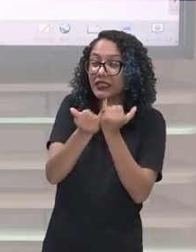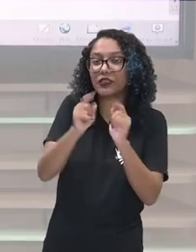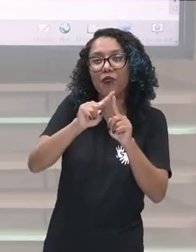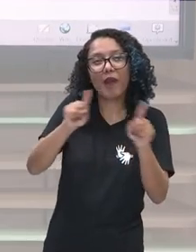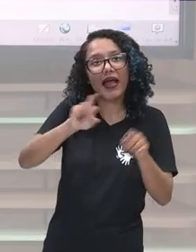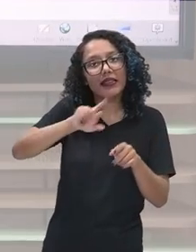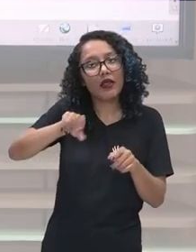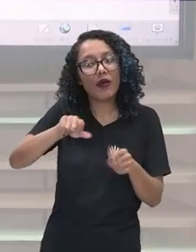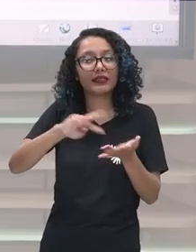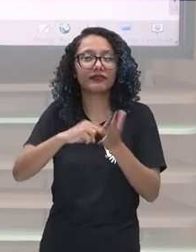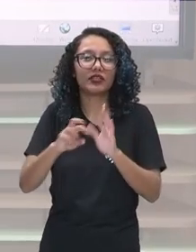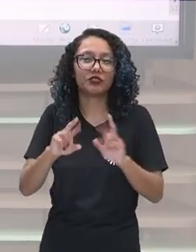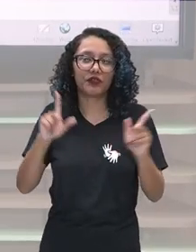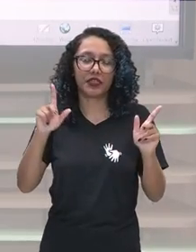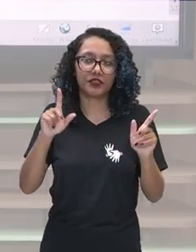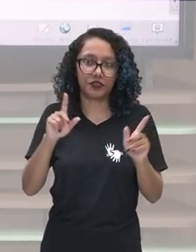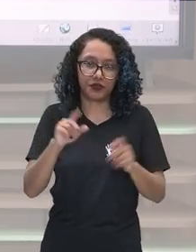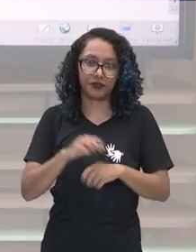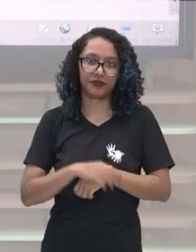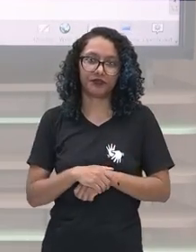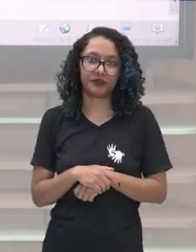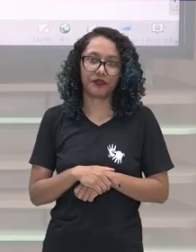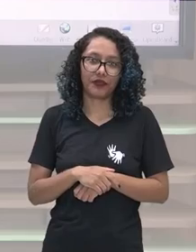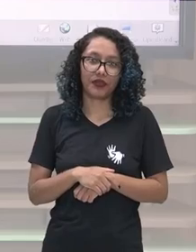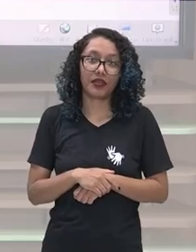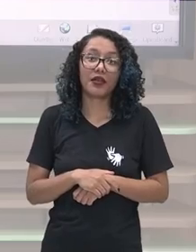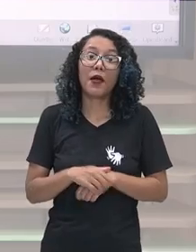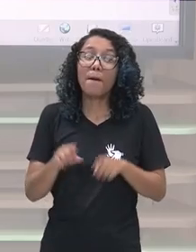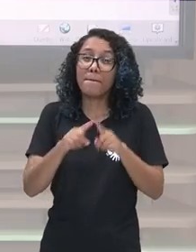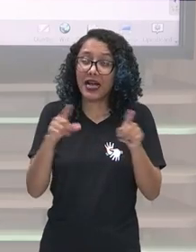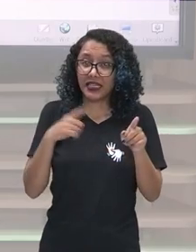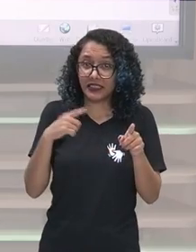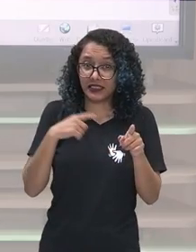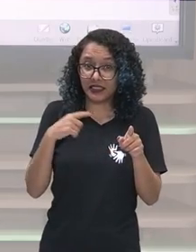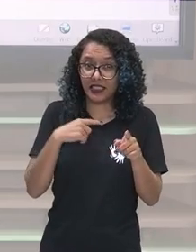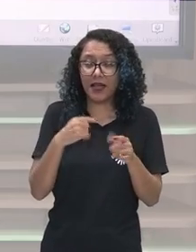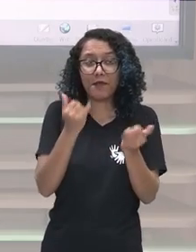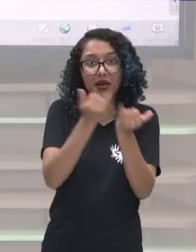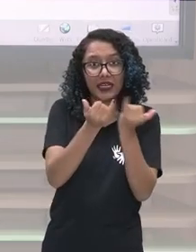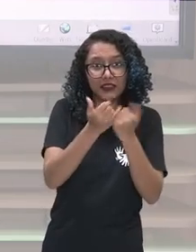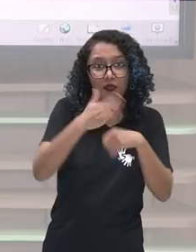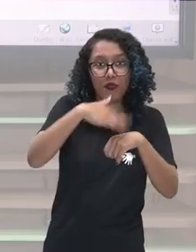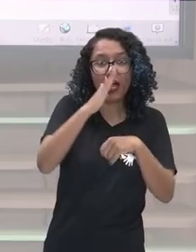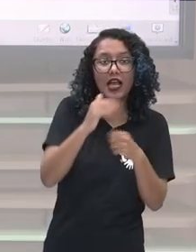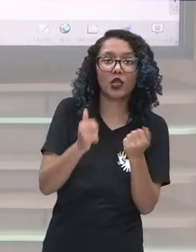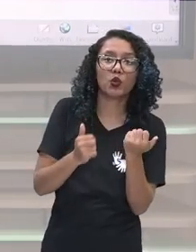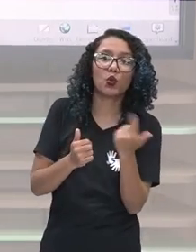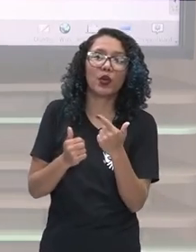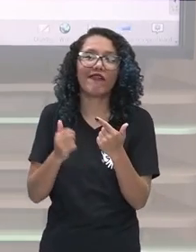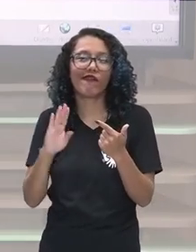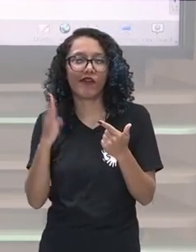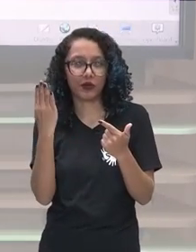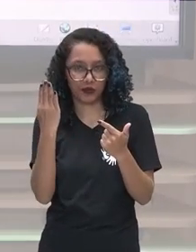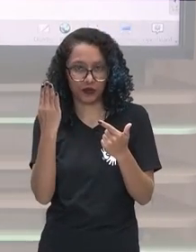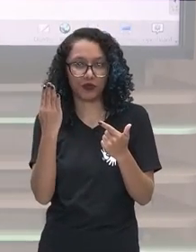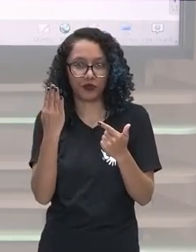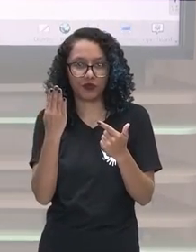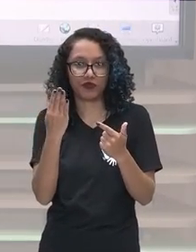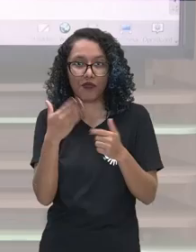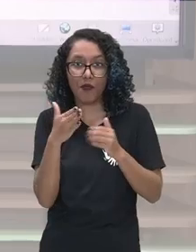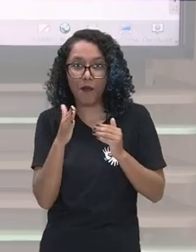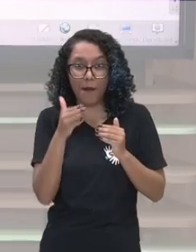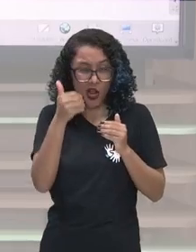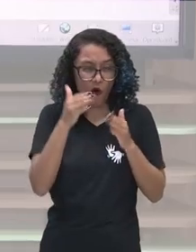porque existem mais cognatos do que falsos cognatos. Então é melhor a gente se prender aí nos cognatos do que ficar